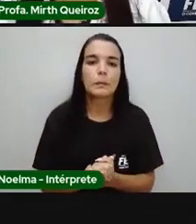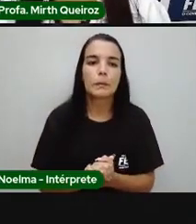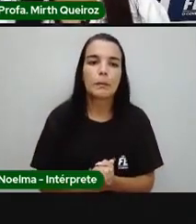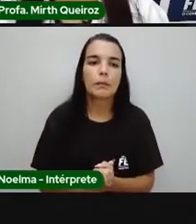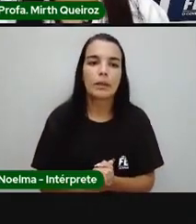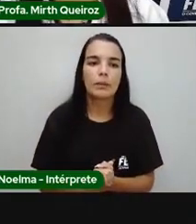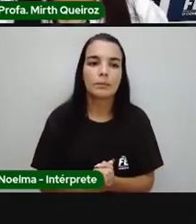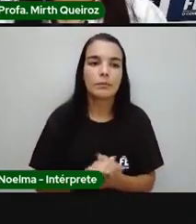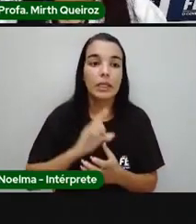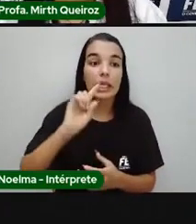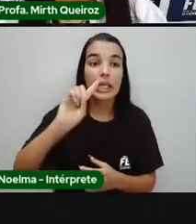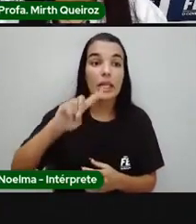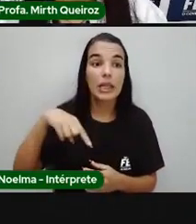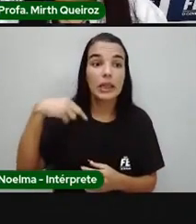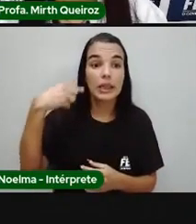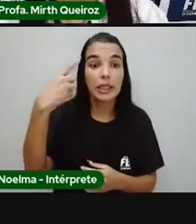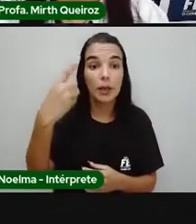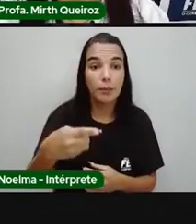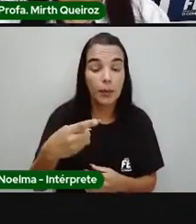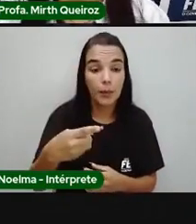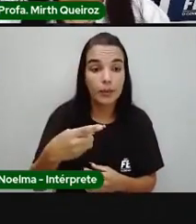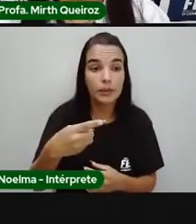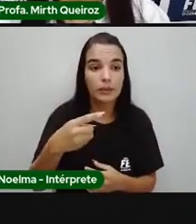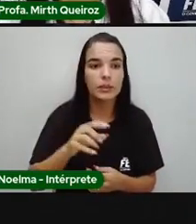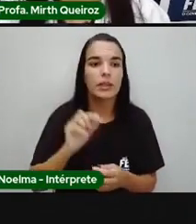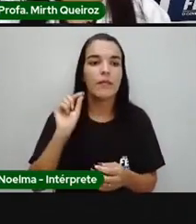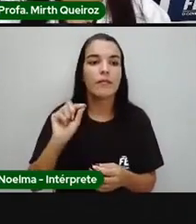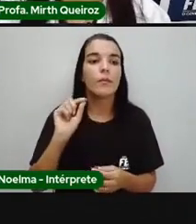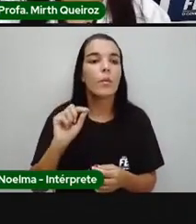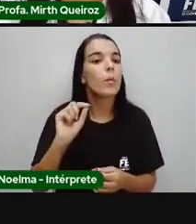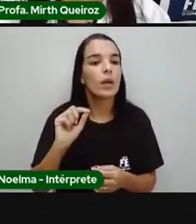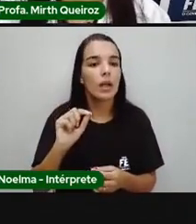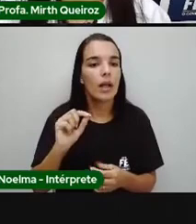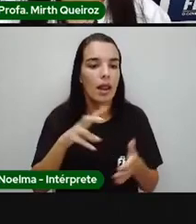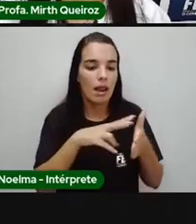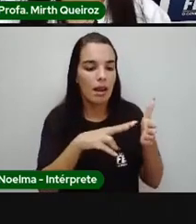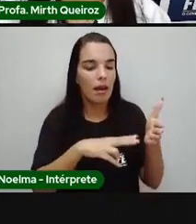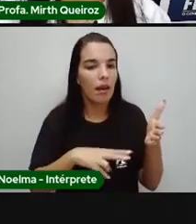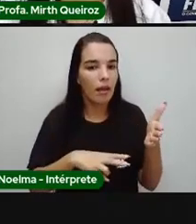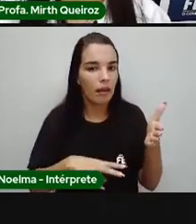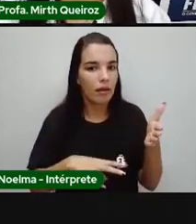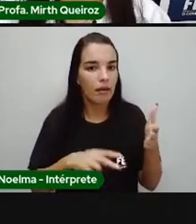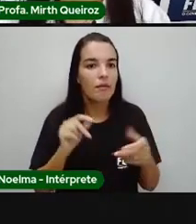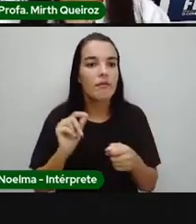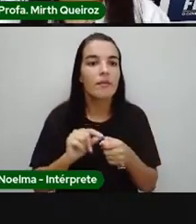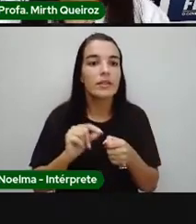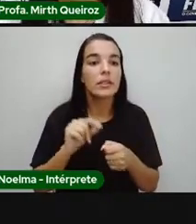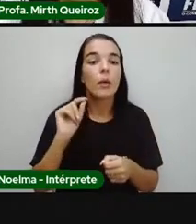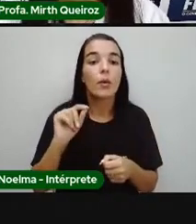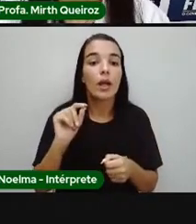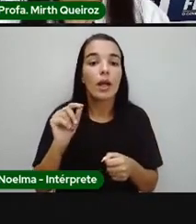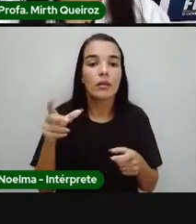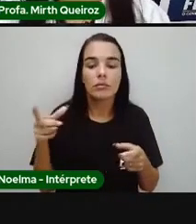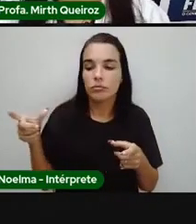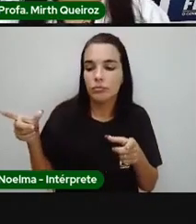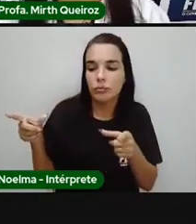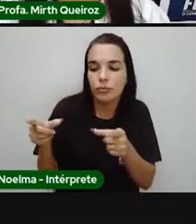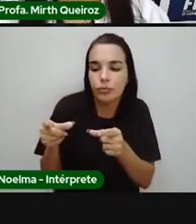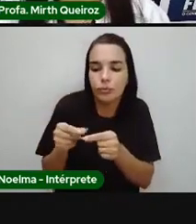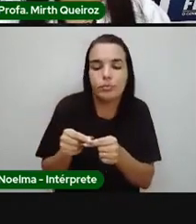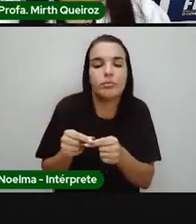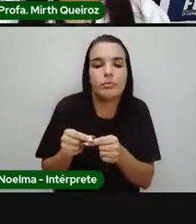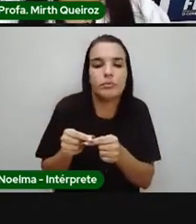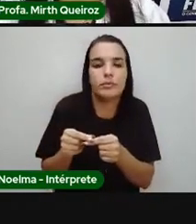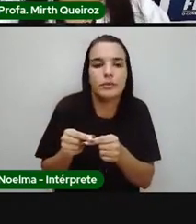E depois, o que eu vou fazer depois que eu ler o livro? Resumir e